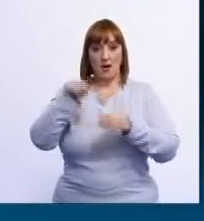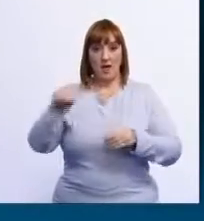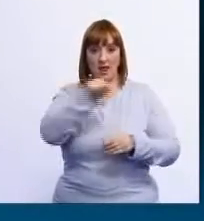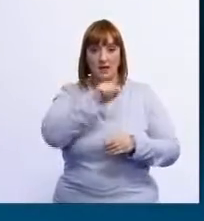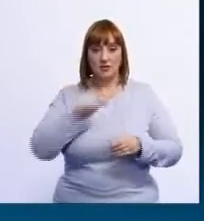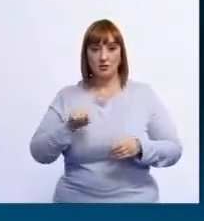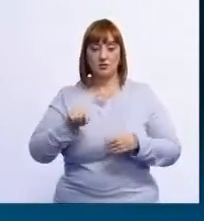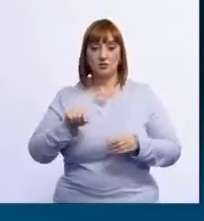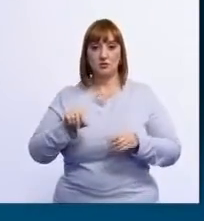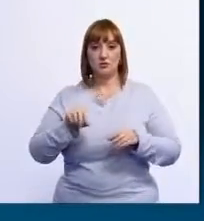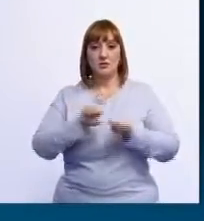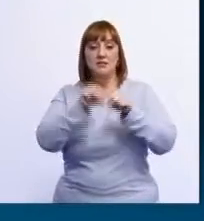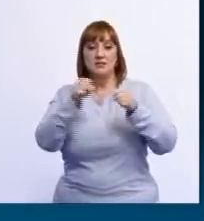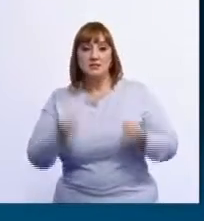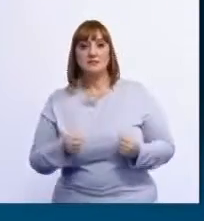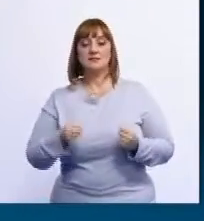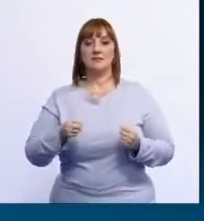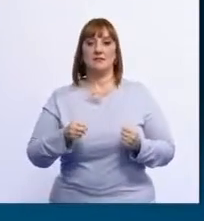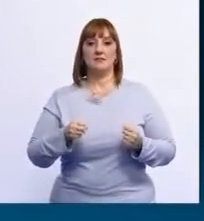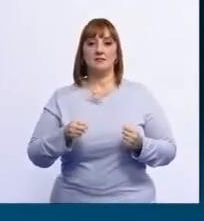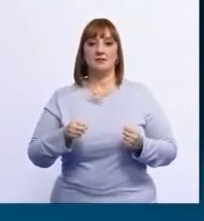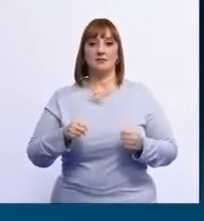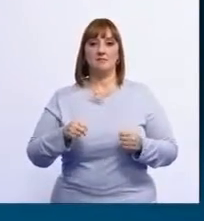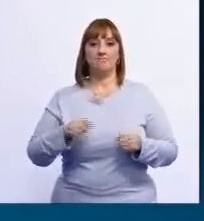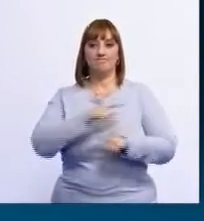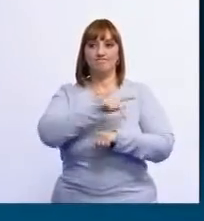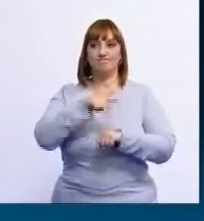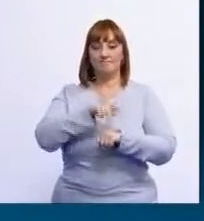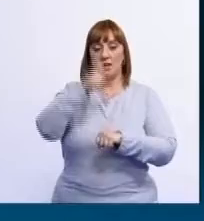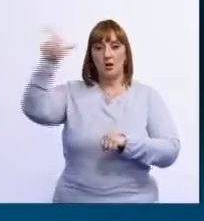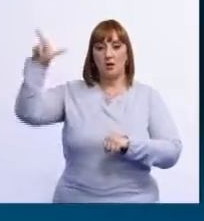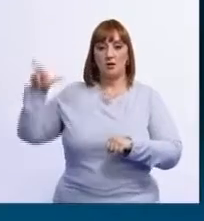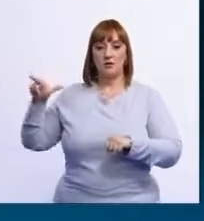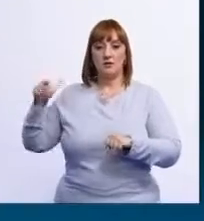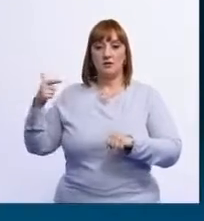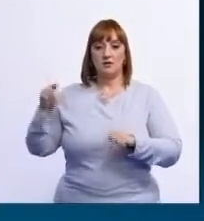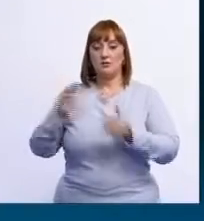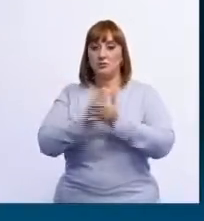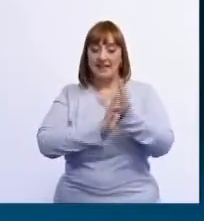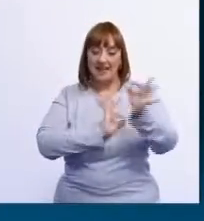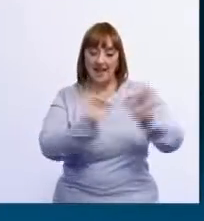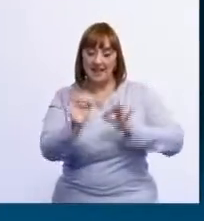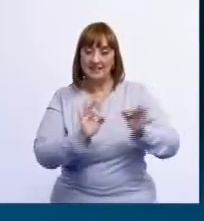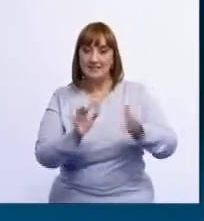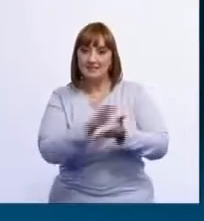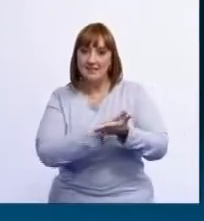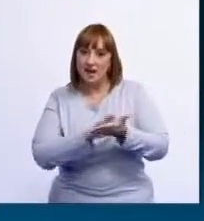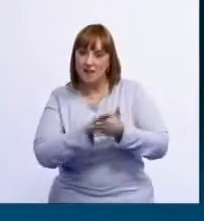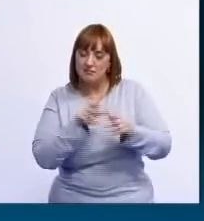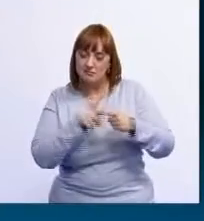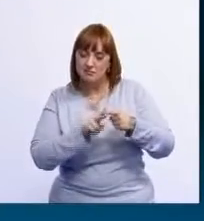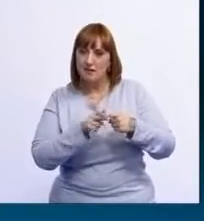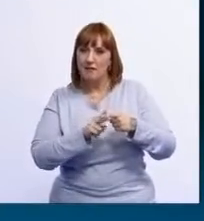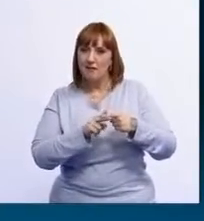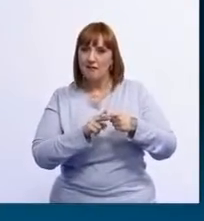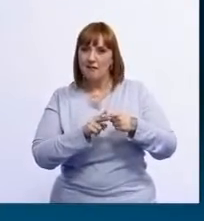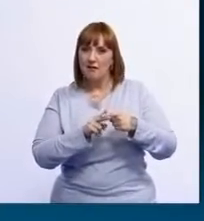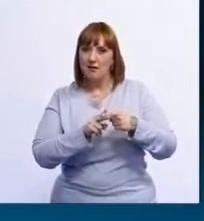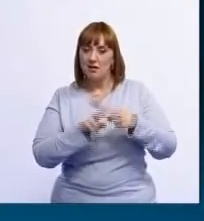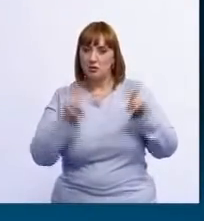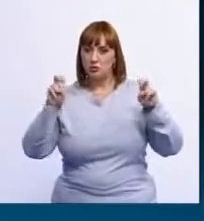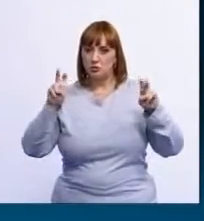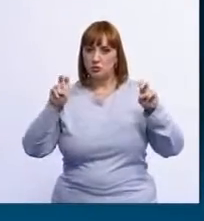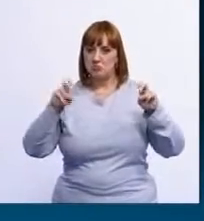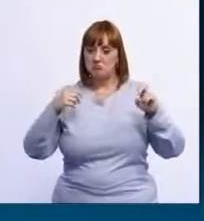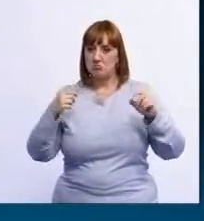são um sistema que, internacionalmente, não há qualquer tipo de reparo em relação a ele. Eu não tenho porquê ter qualquer